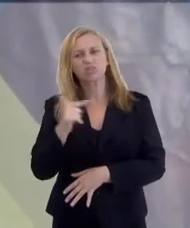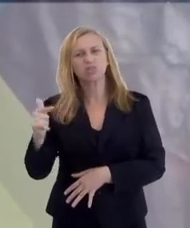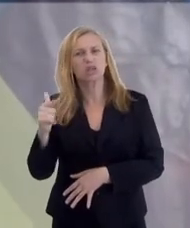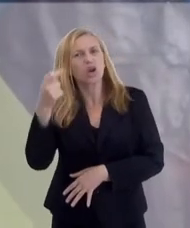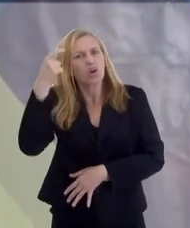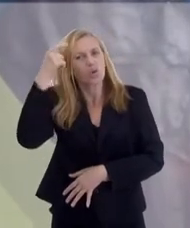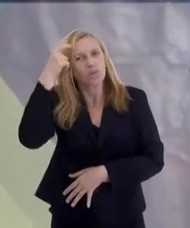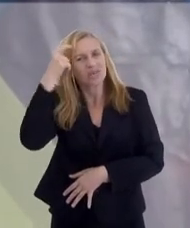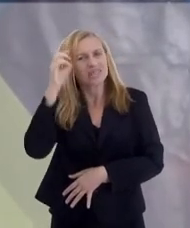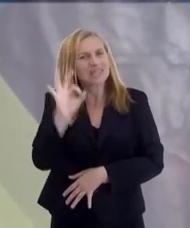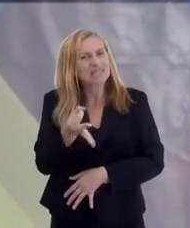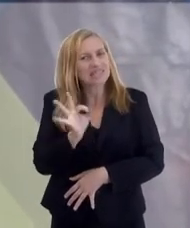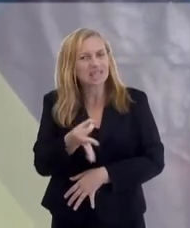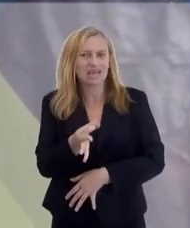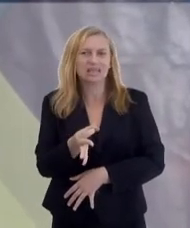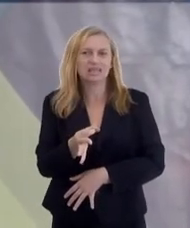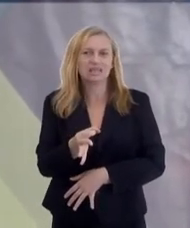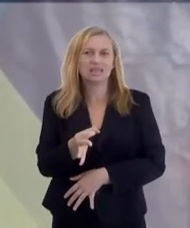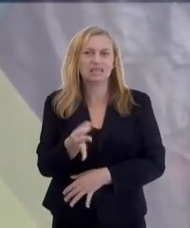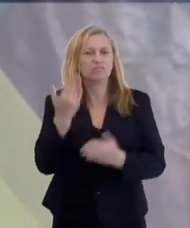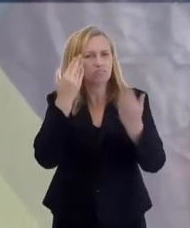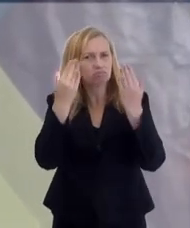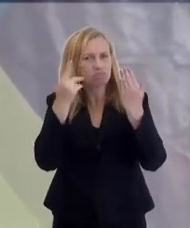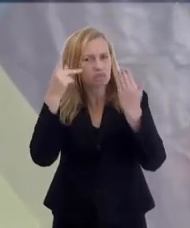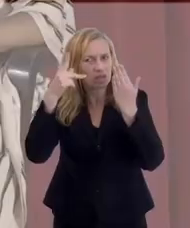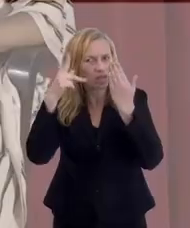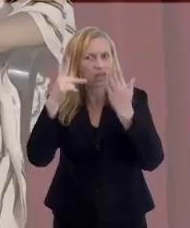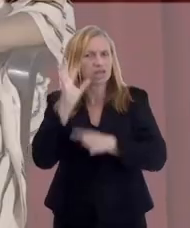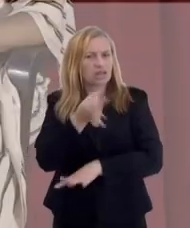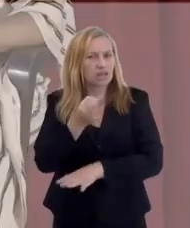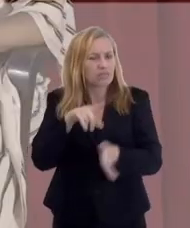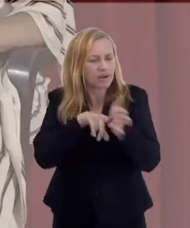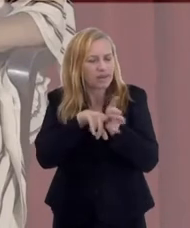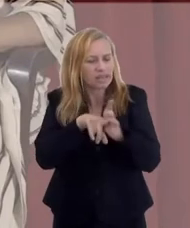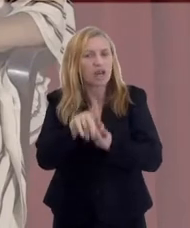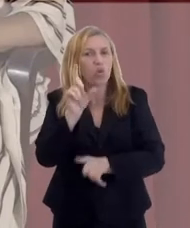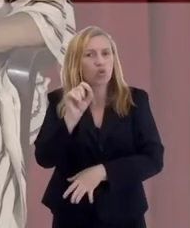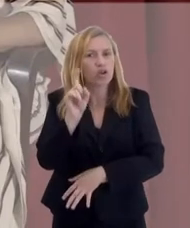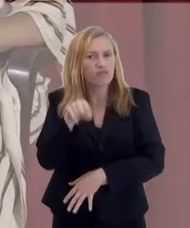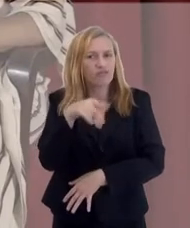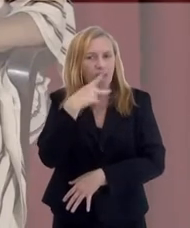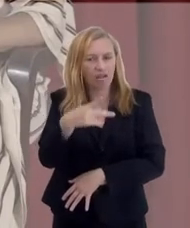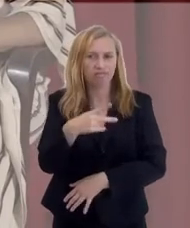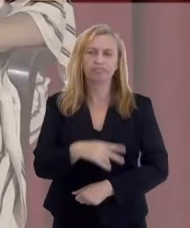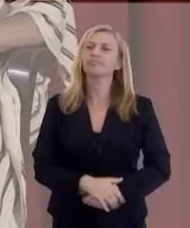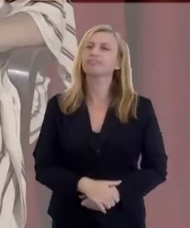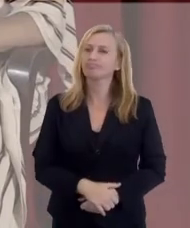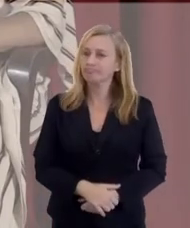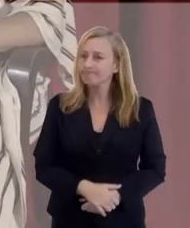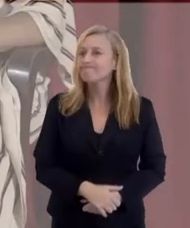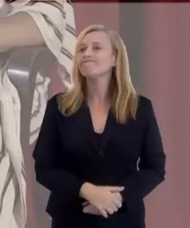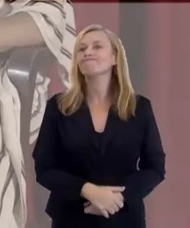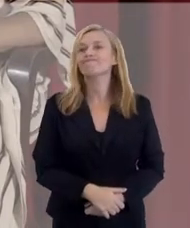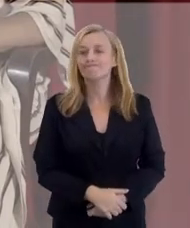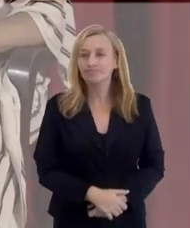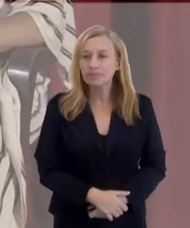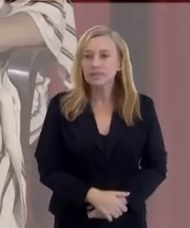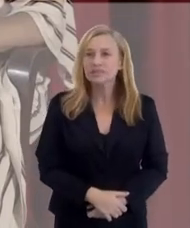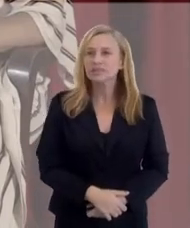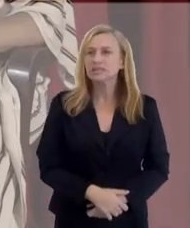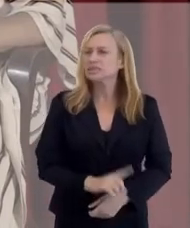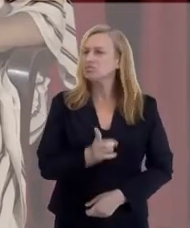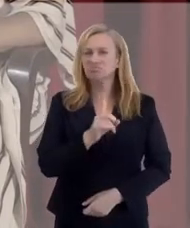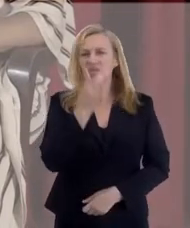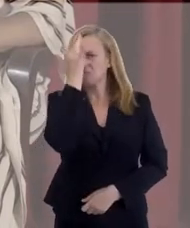um senso psicológico, psiquiátrico suficiente para analisar o que é dito. Sim, eu já ia te fazer essa pergunta.